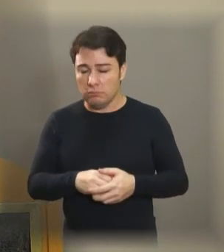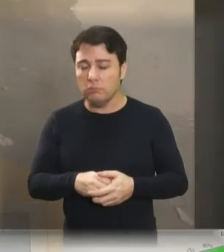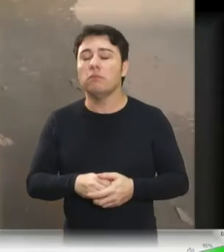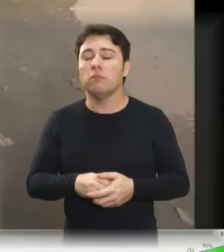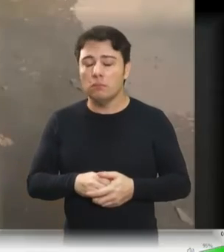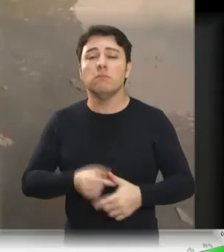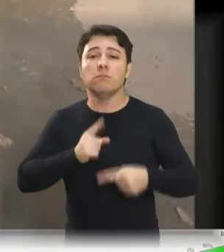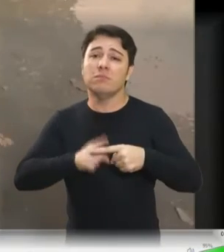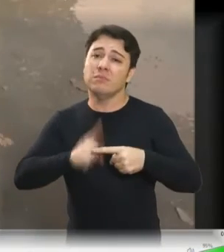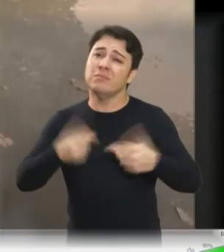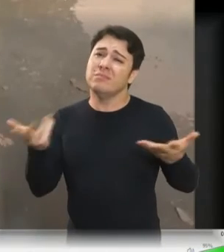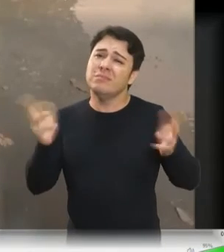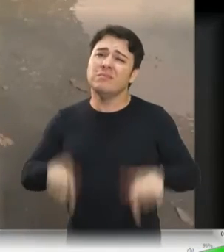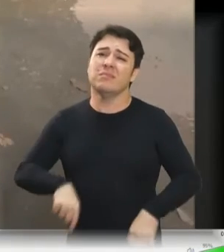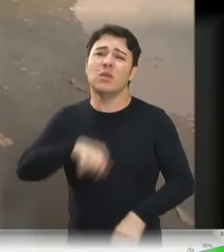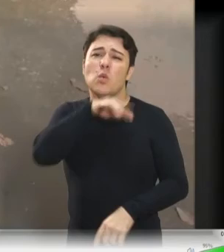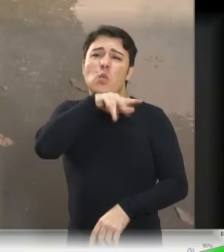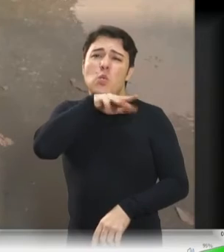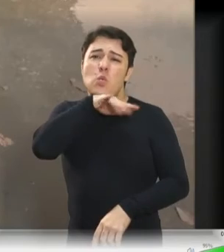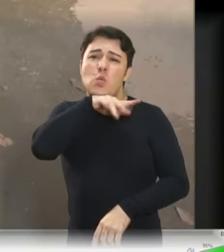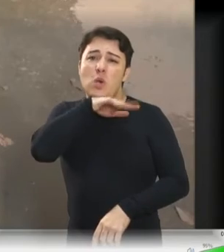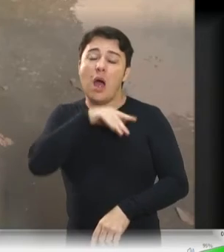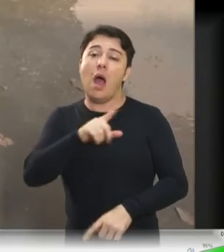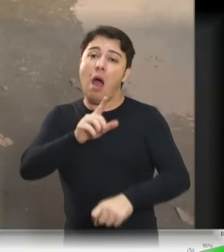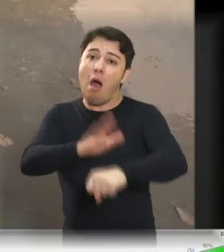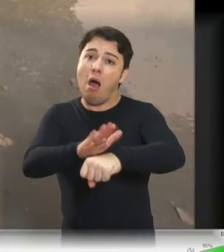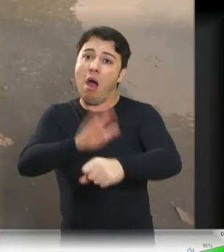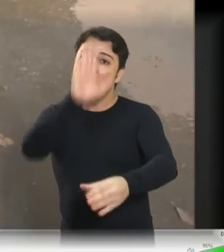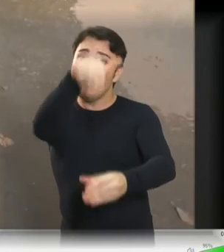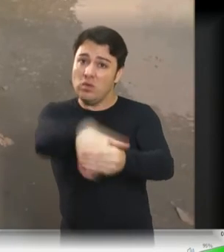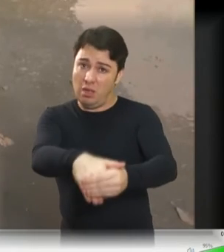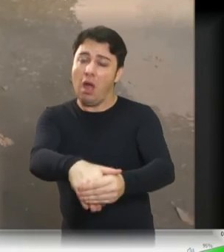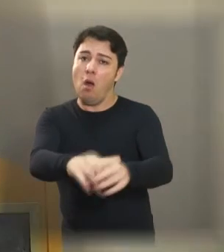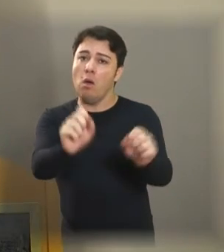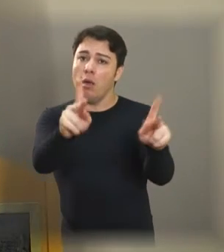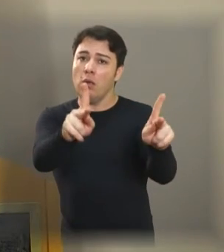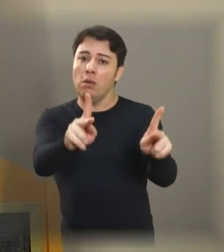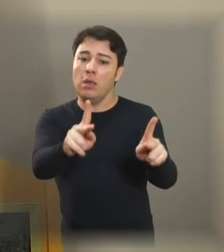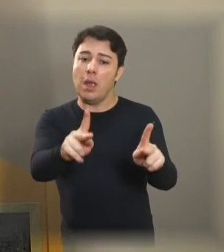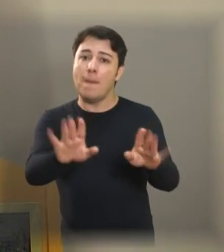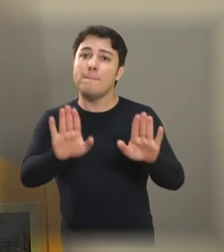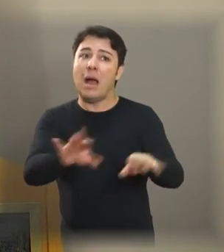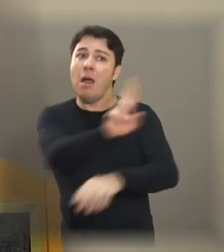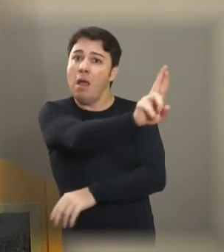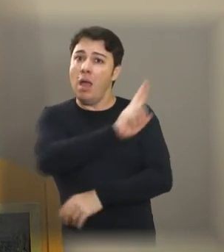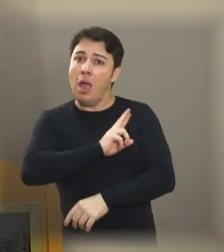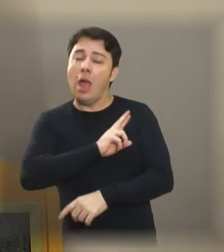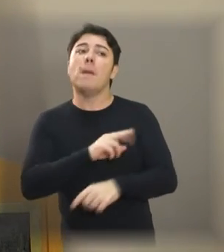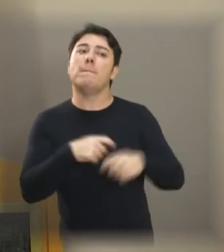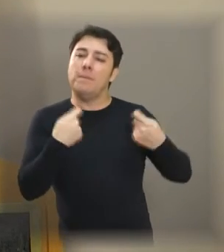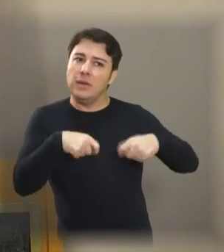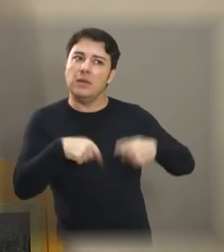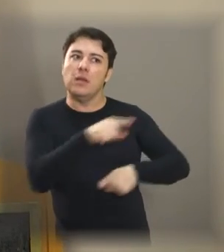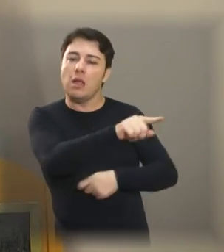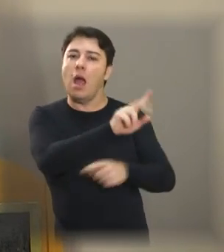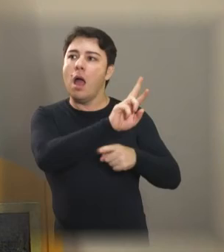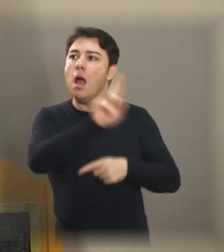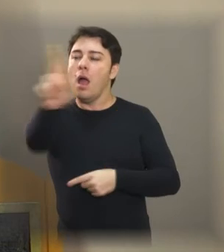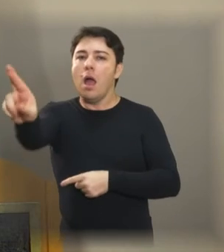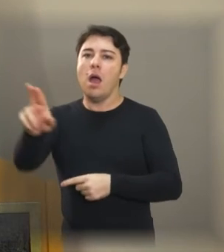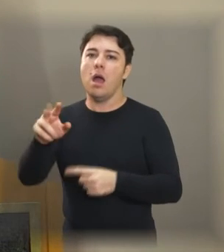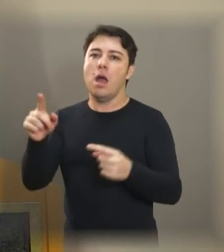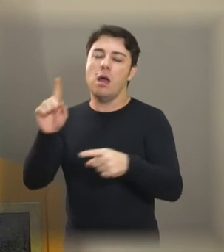porque é complicado. Na hora de votar, a gente vota, mas na hora de atender, também tem que atender a população.